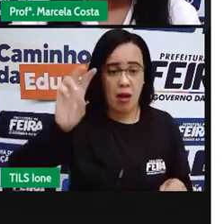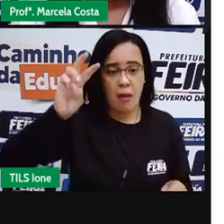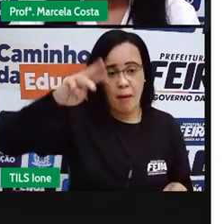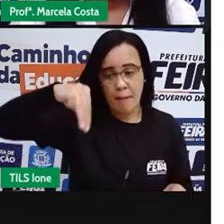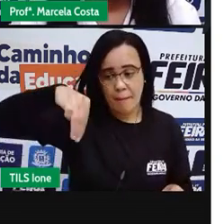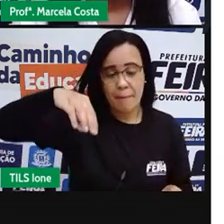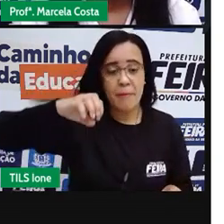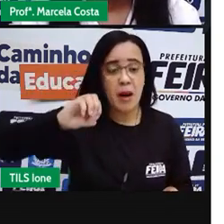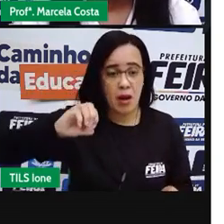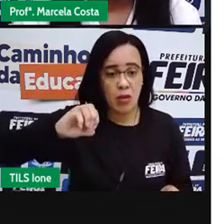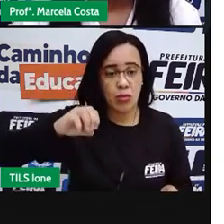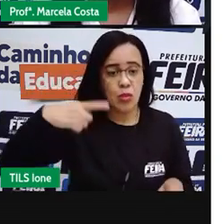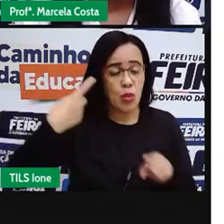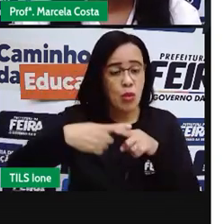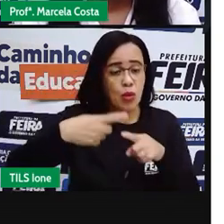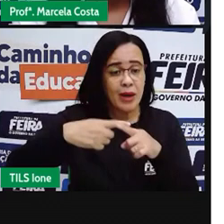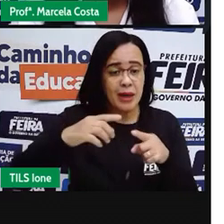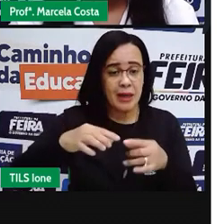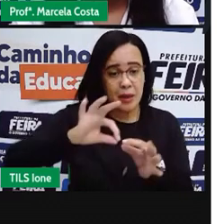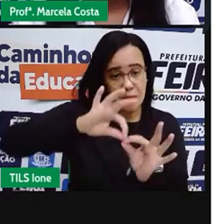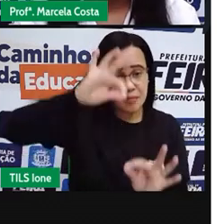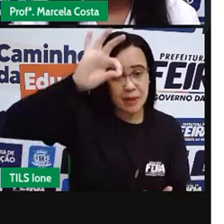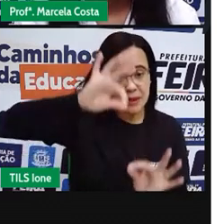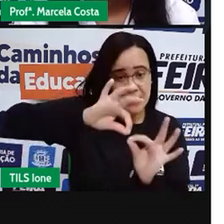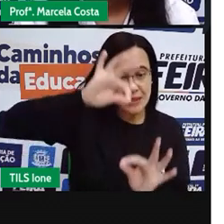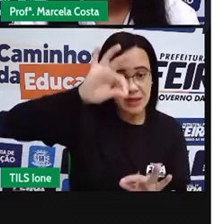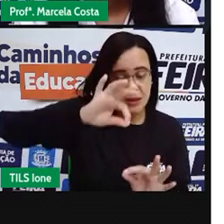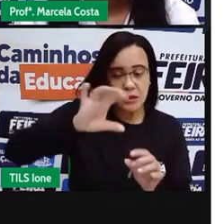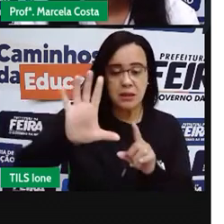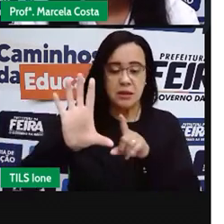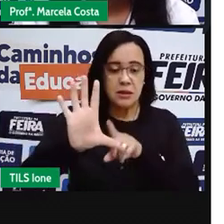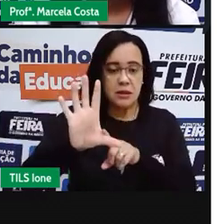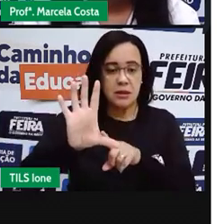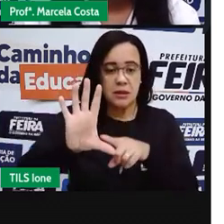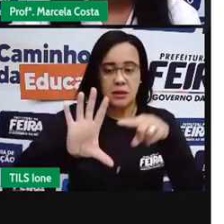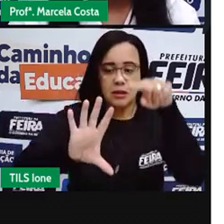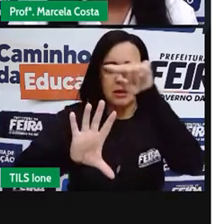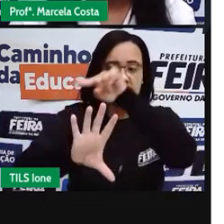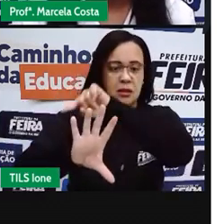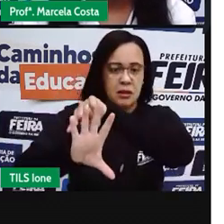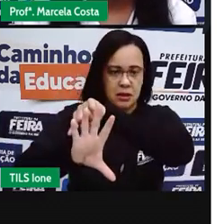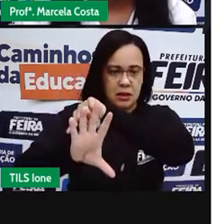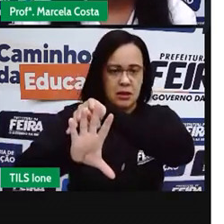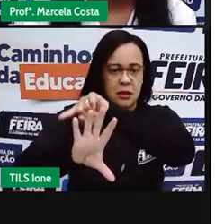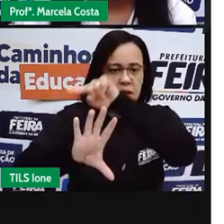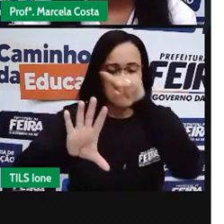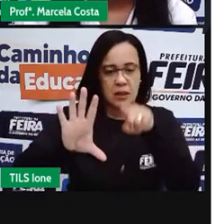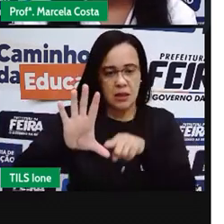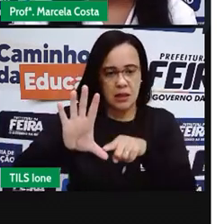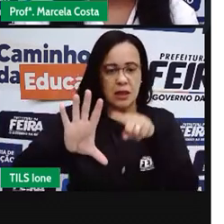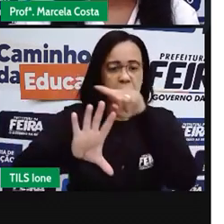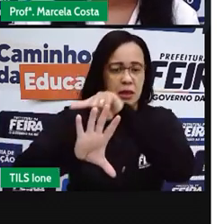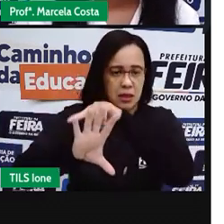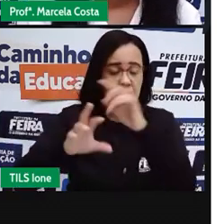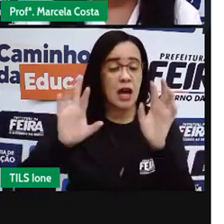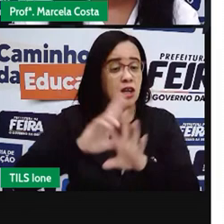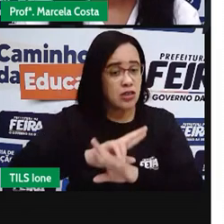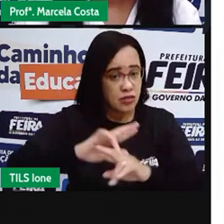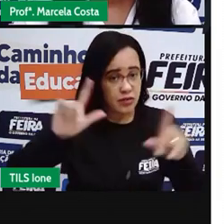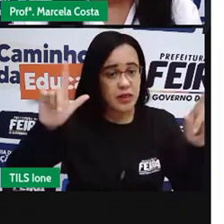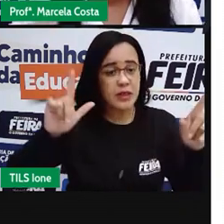quantos palmos tem aí entre o seu caderno. Você vai medir o comprimento dizendo